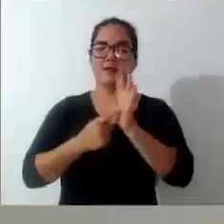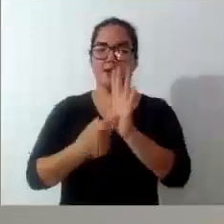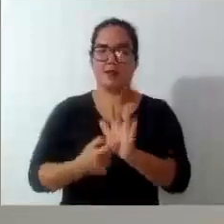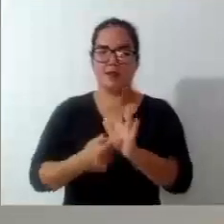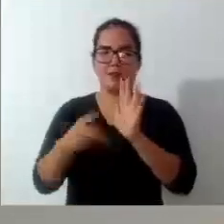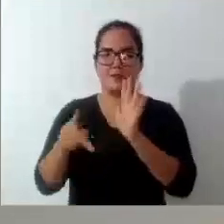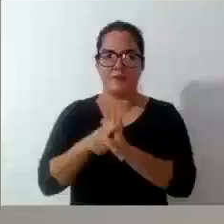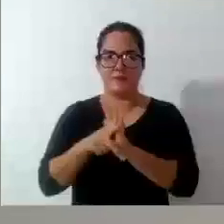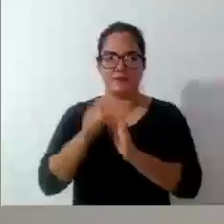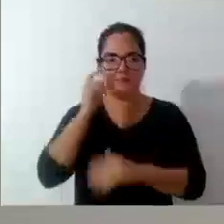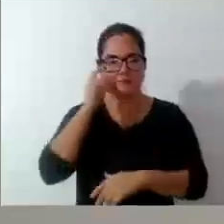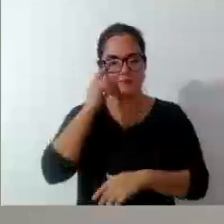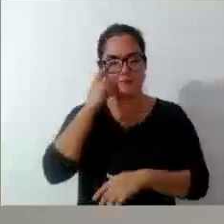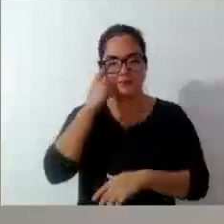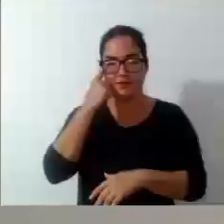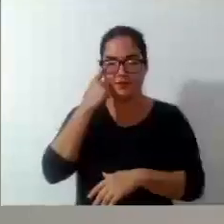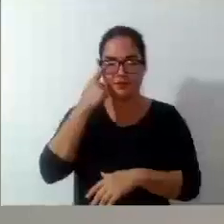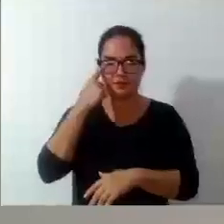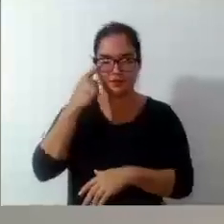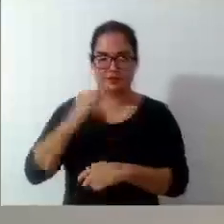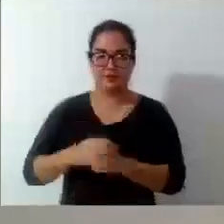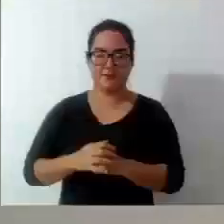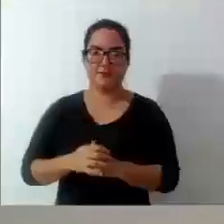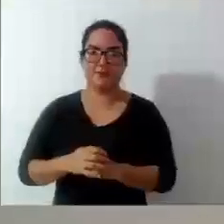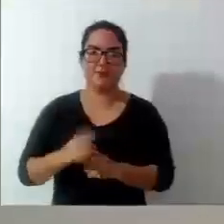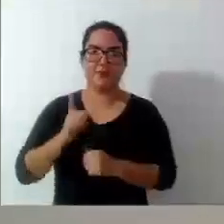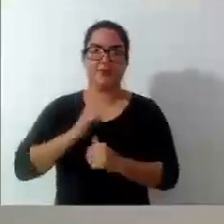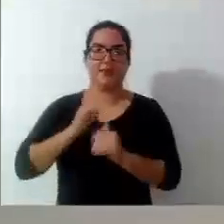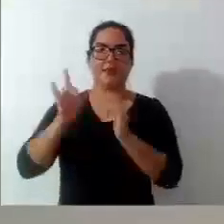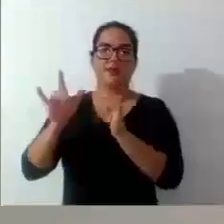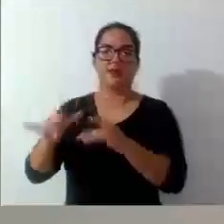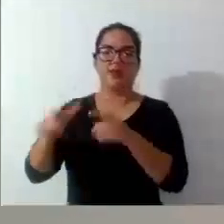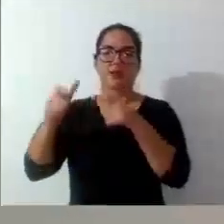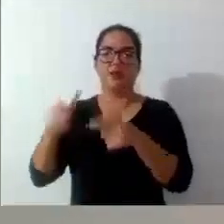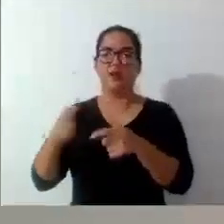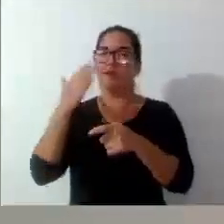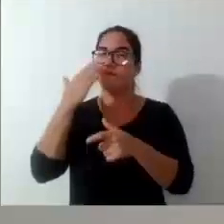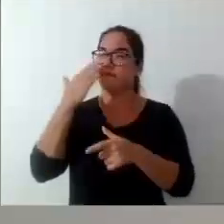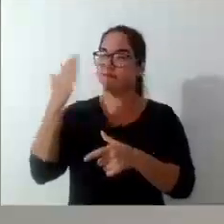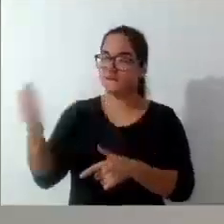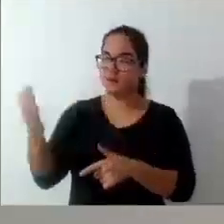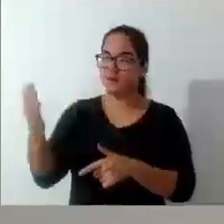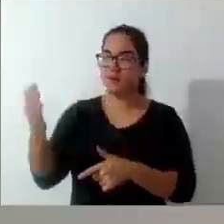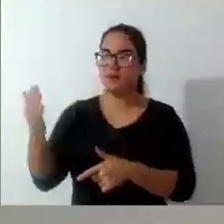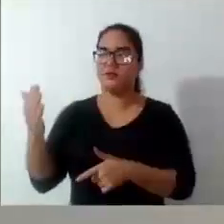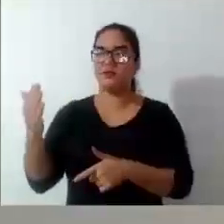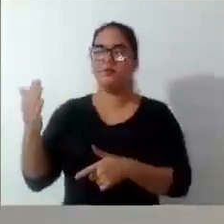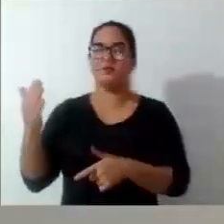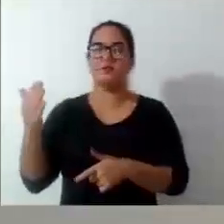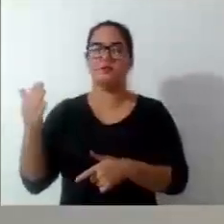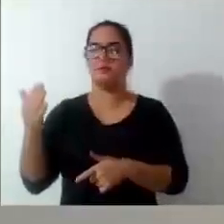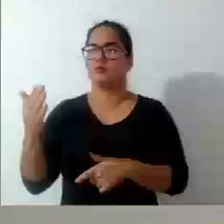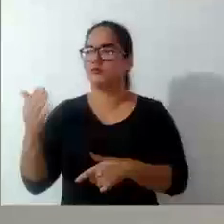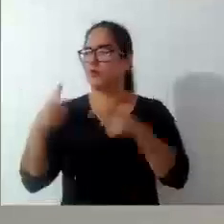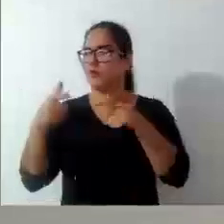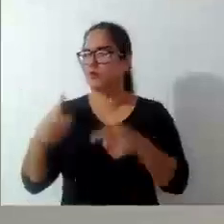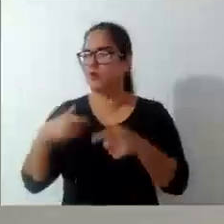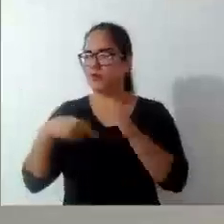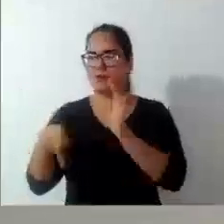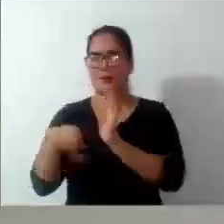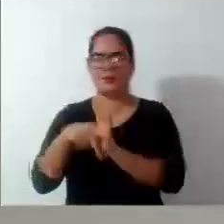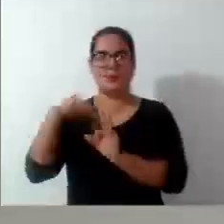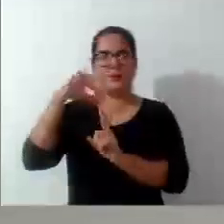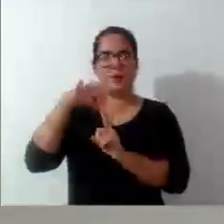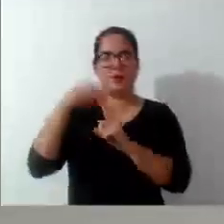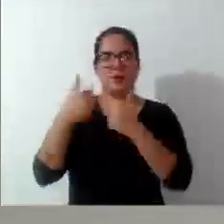ônibus na marginal da BR-101, que fica ali de frente ao túnel de pedestre. Aquele ponto de ônibus já não